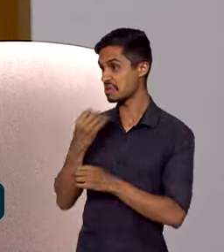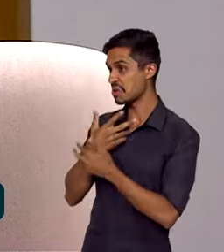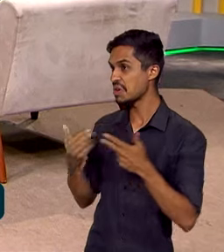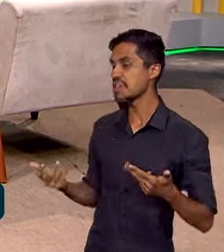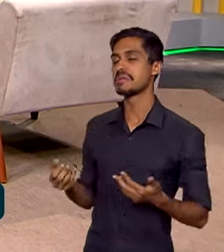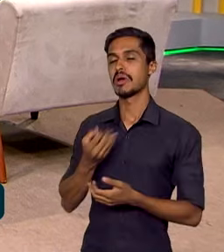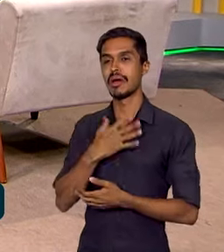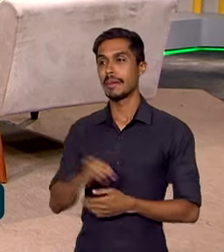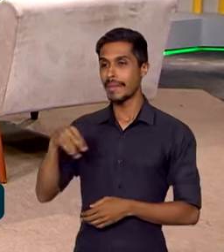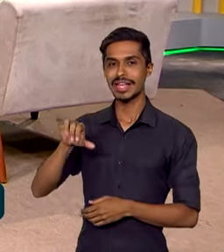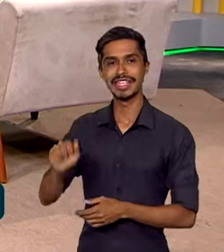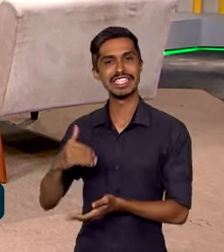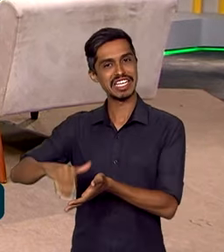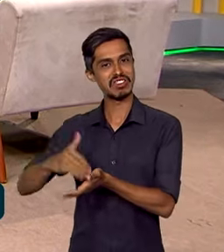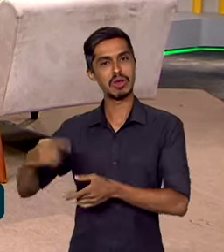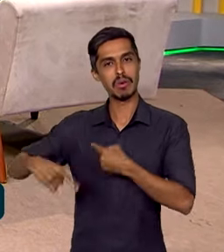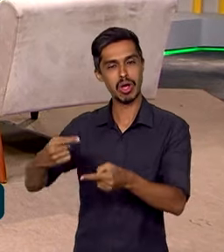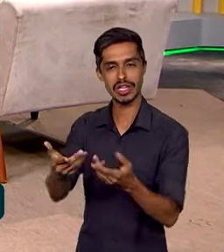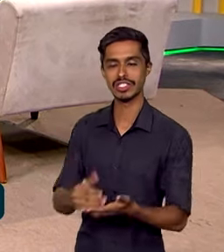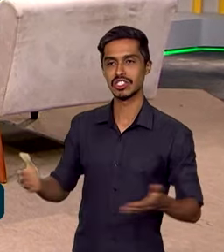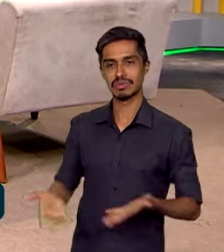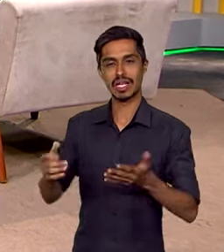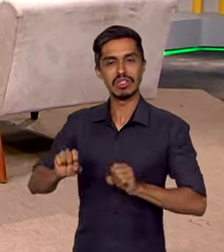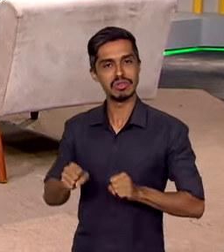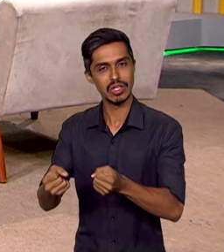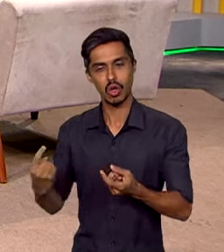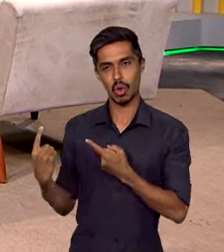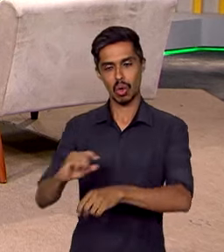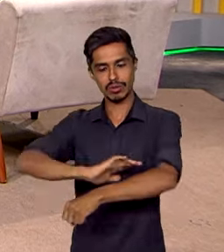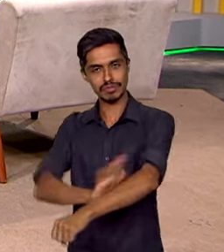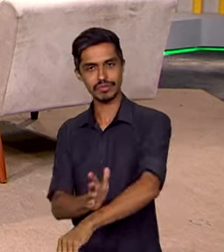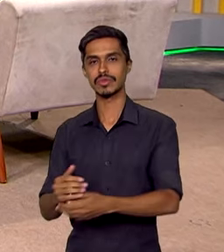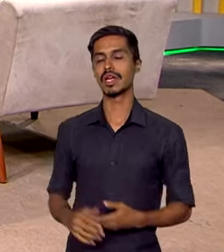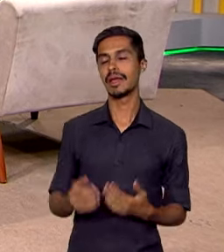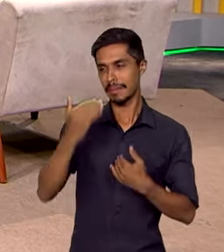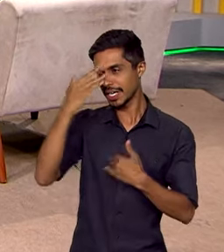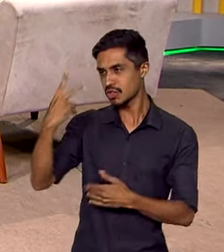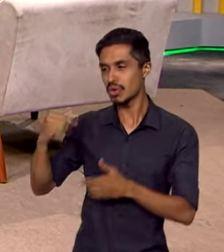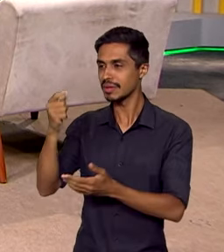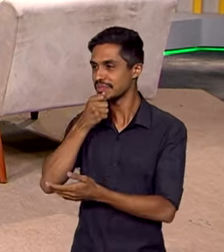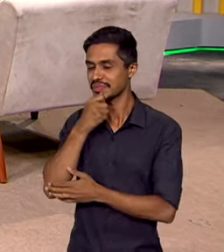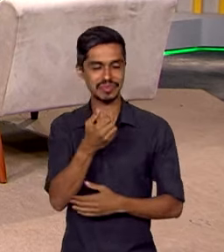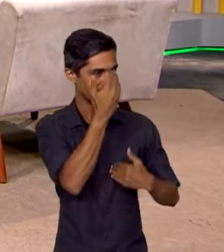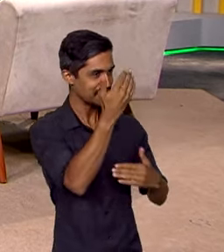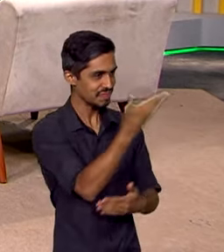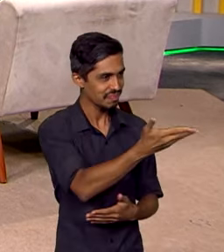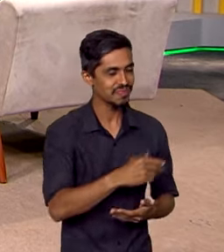Está ótimo. Márcia Lima, secretária de Políticas e Ações Afirmativas e Combate ao Racismo, muitíssimo obrigado pela sua entrevista. Muito obrigada a você pelo